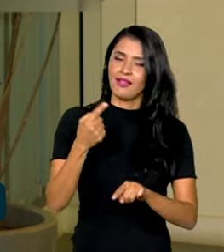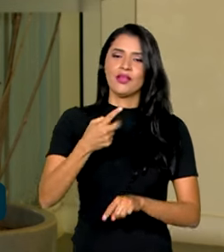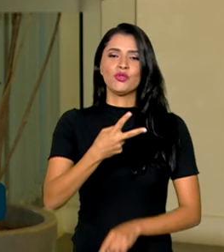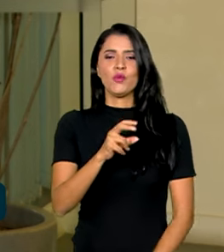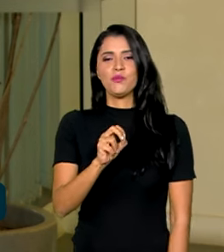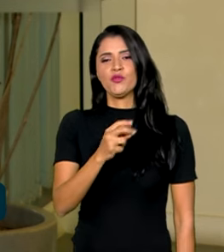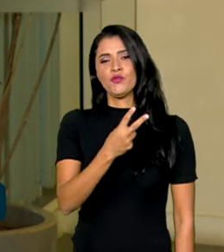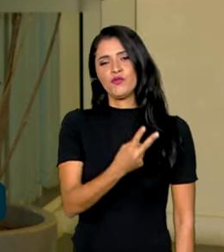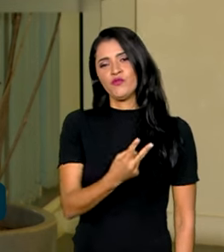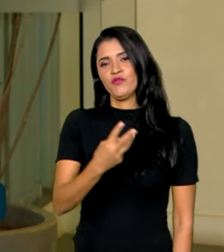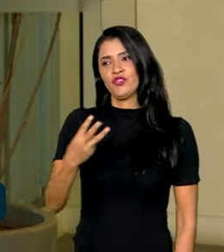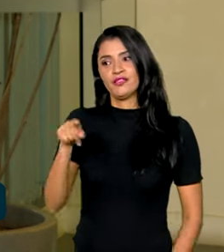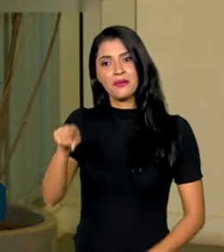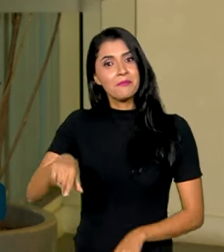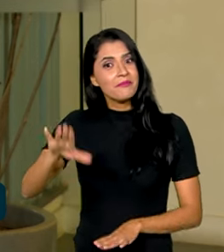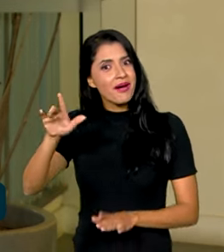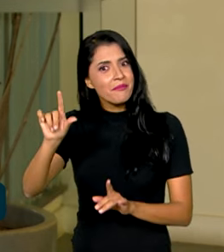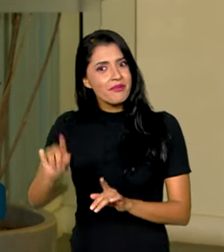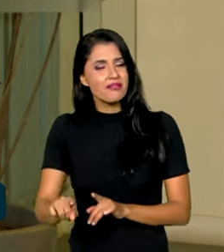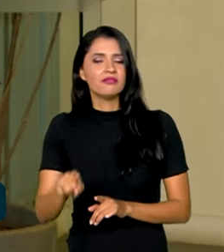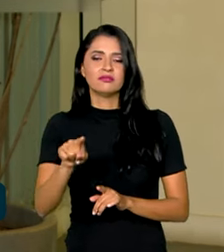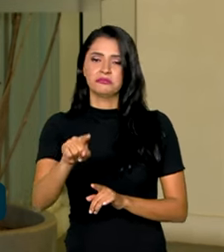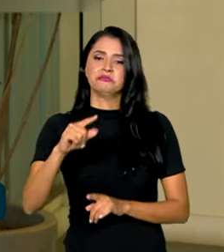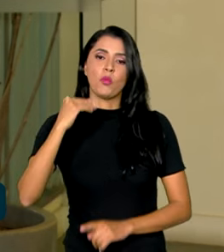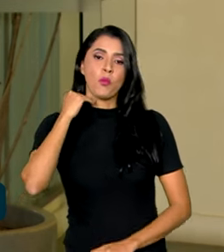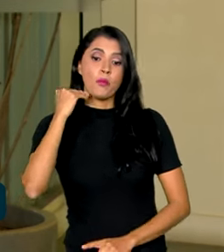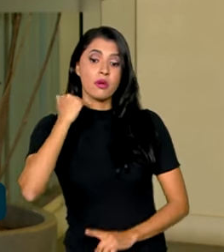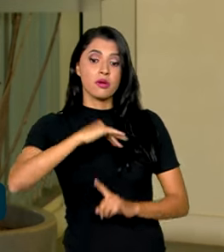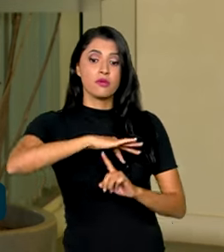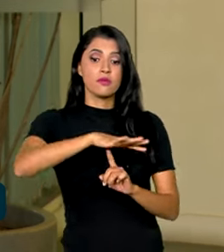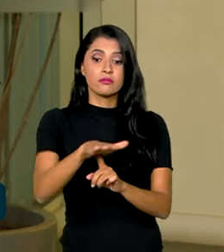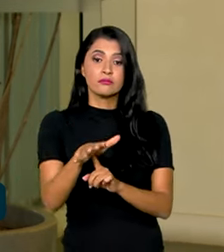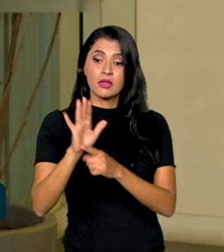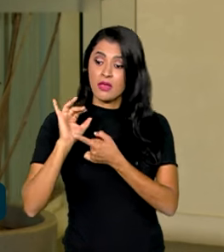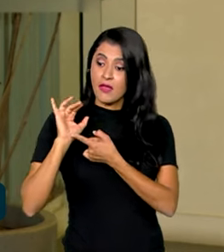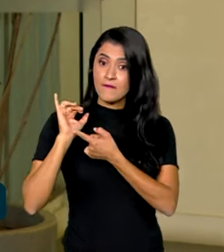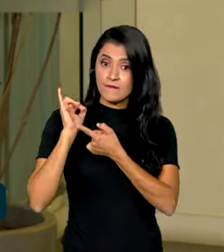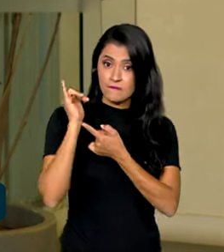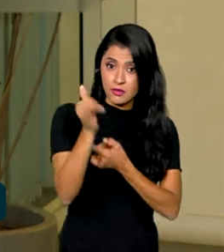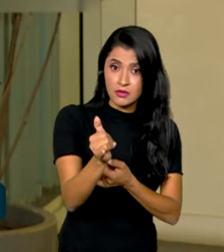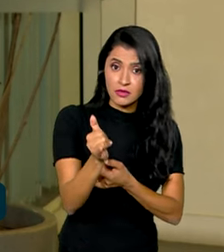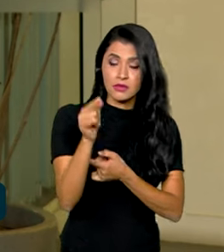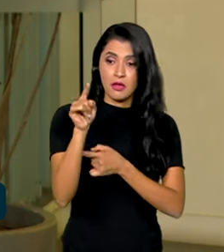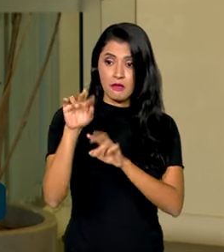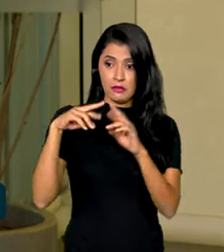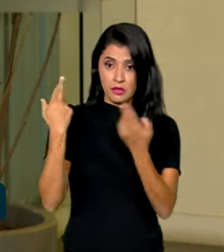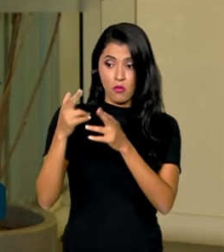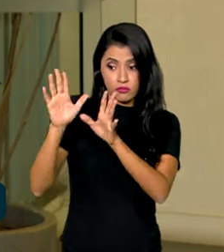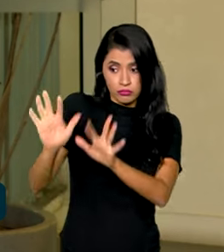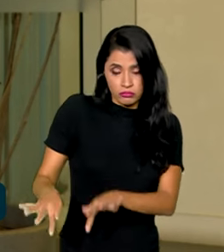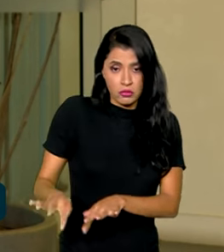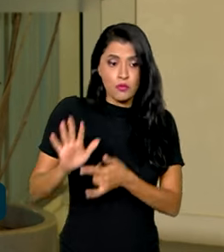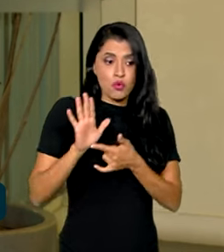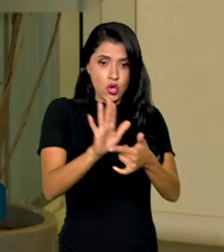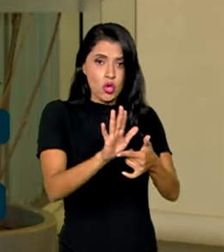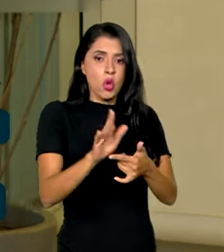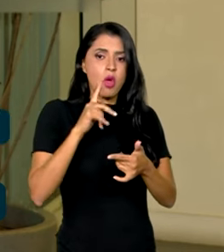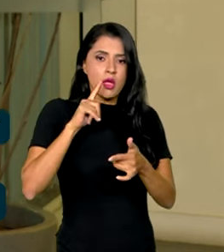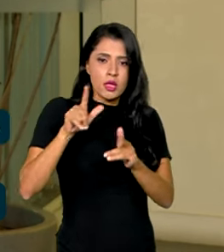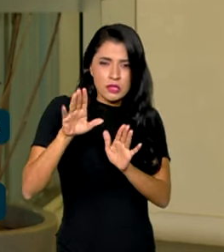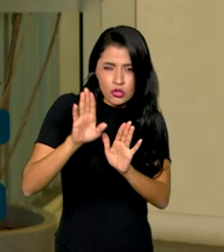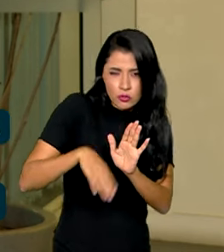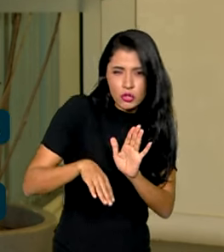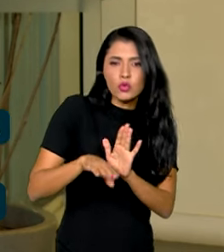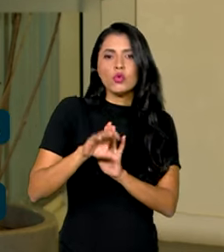2023. O Banco Central, num comunicado que ele faz logo após a reunião, sinalizou que esse ciclo de cortes de